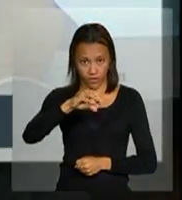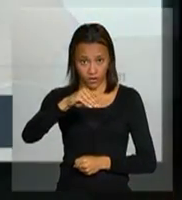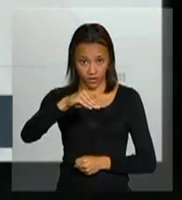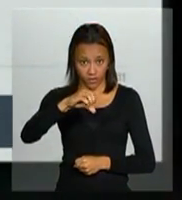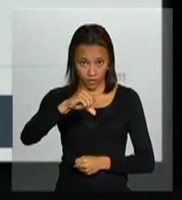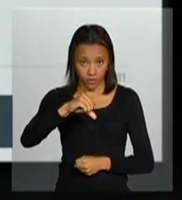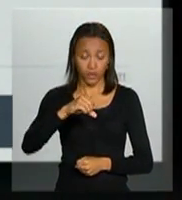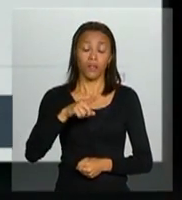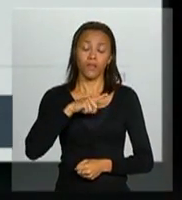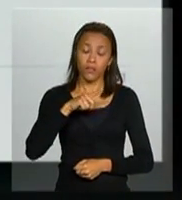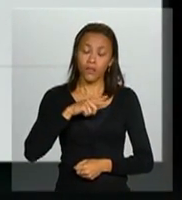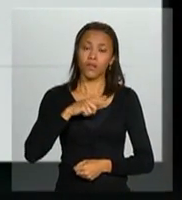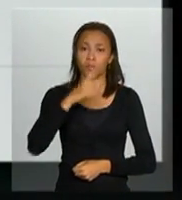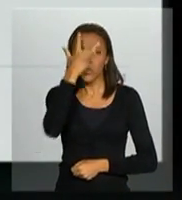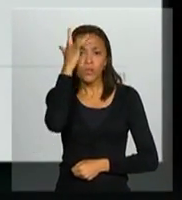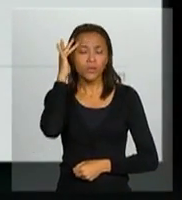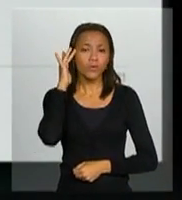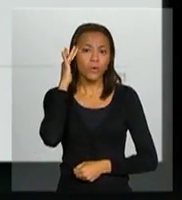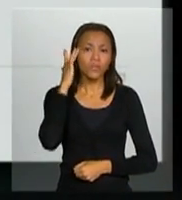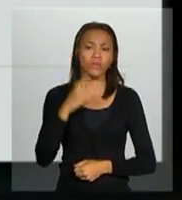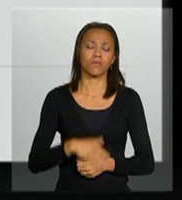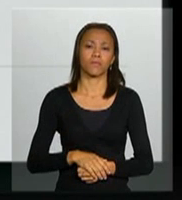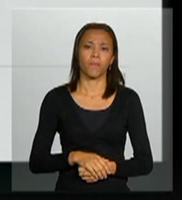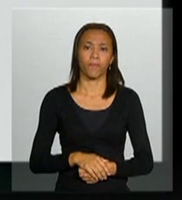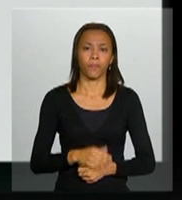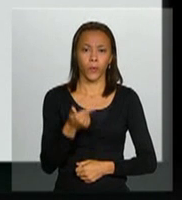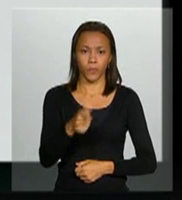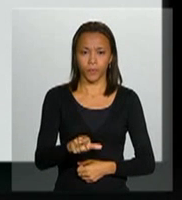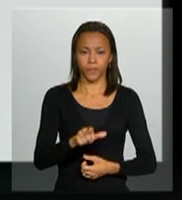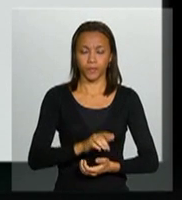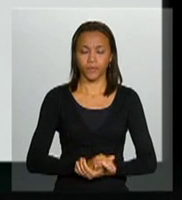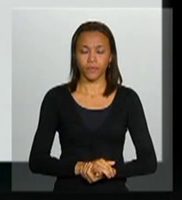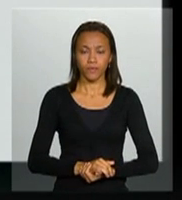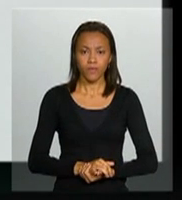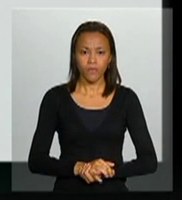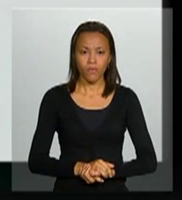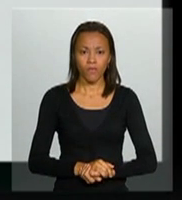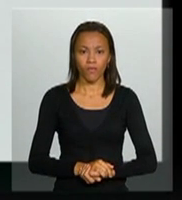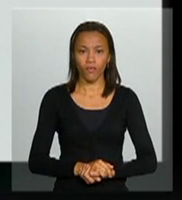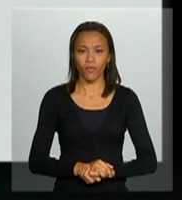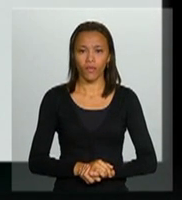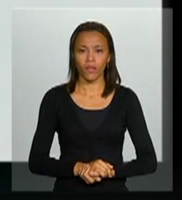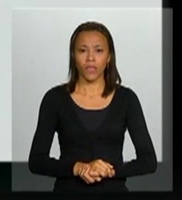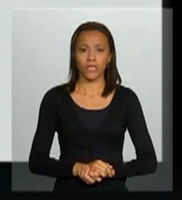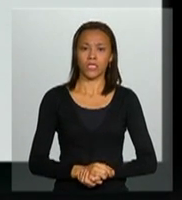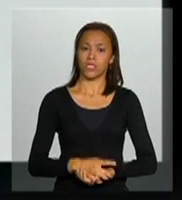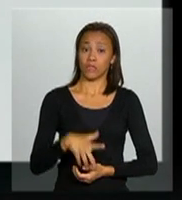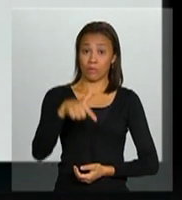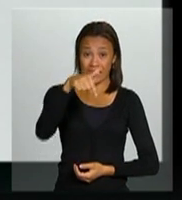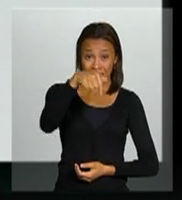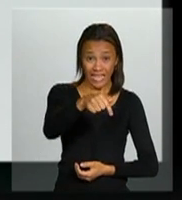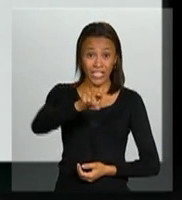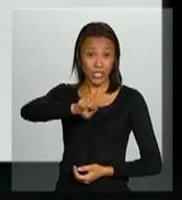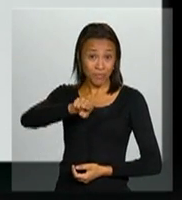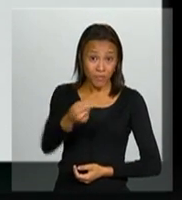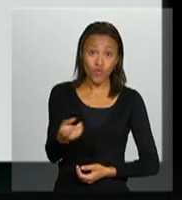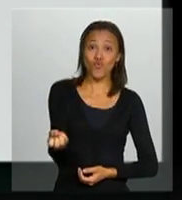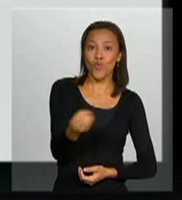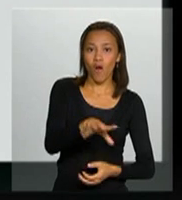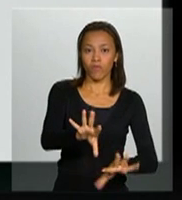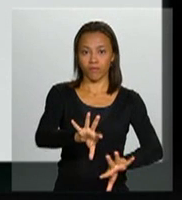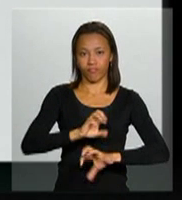acúmulo de pacientes ao longo do tempo. Próximo, por favor. Bem, são 7 mil novas infecções a cada dia em